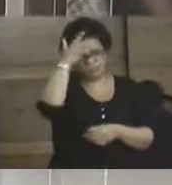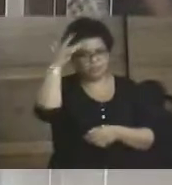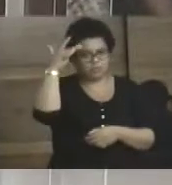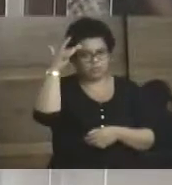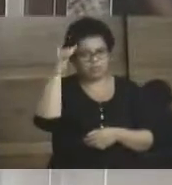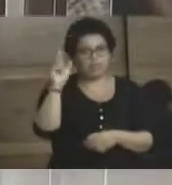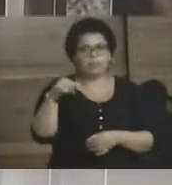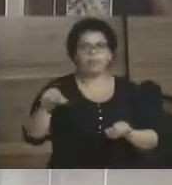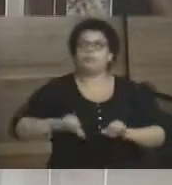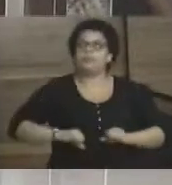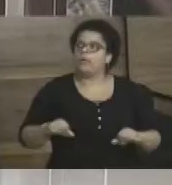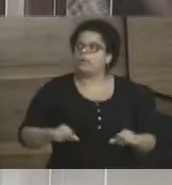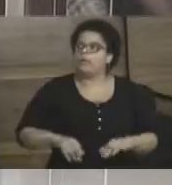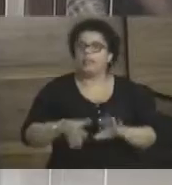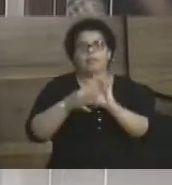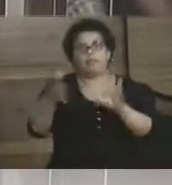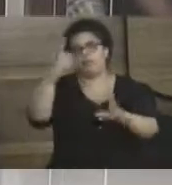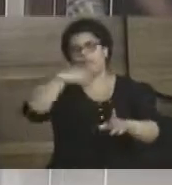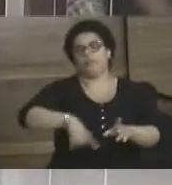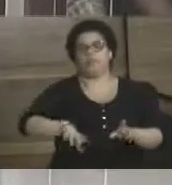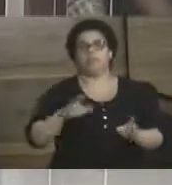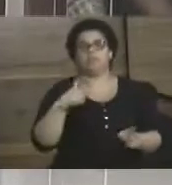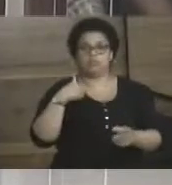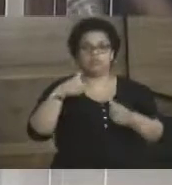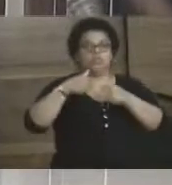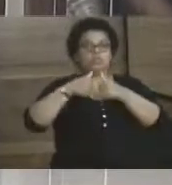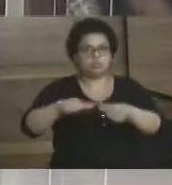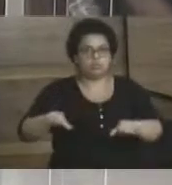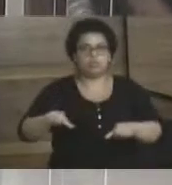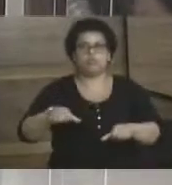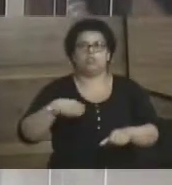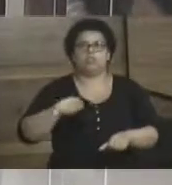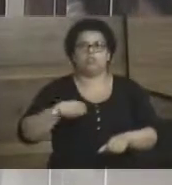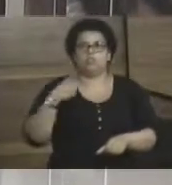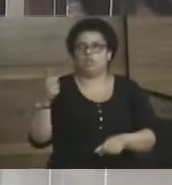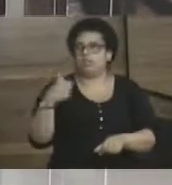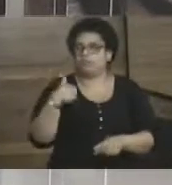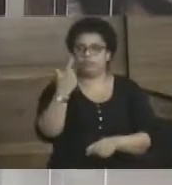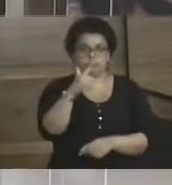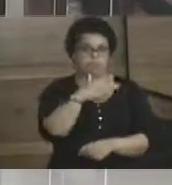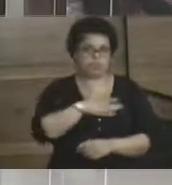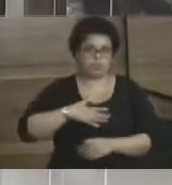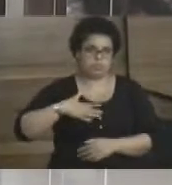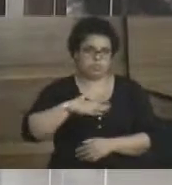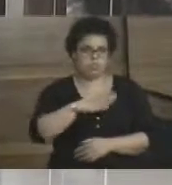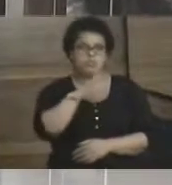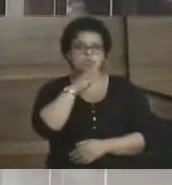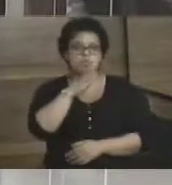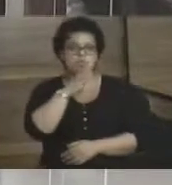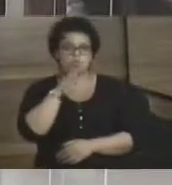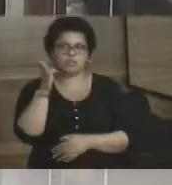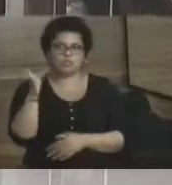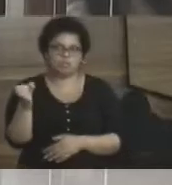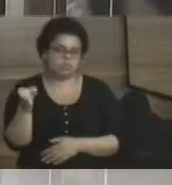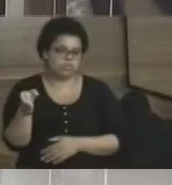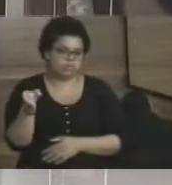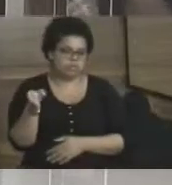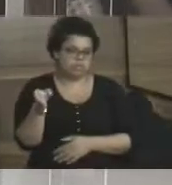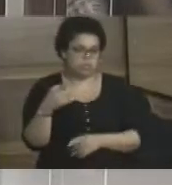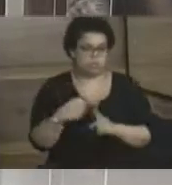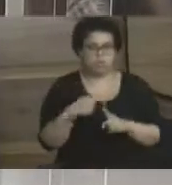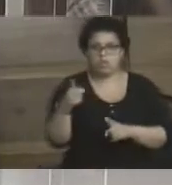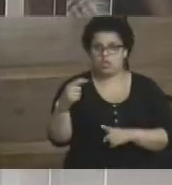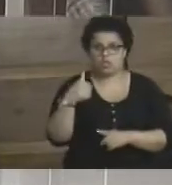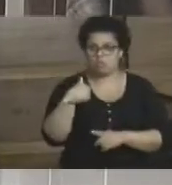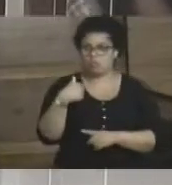sofrimento da liberação do corpo. Então, eu estive no HGJ, não tive o prazer ainda de conhecer o Faria, porque, no momento, ele nem